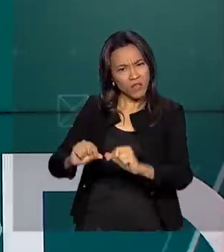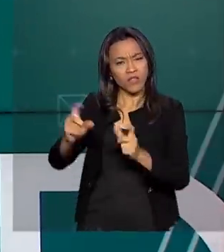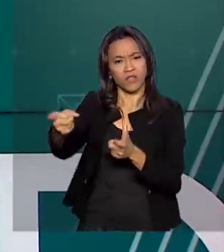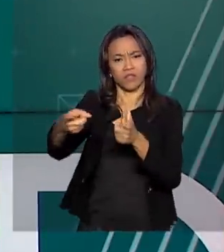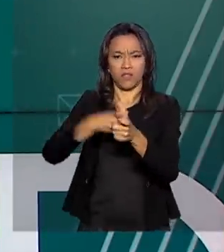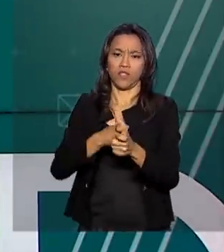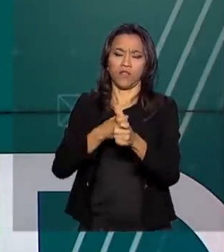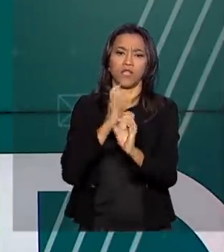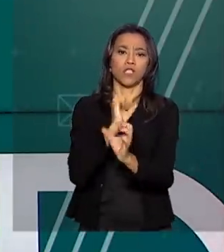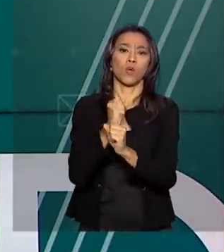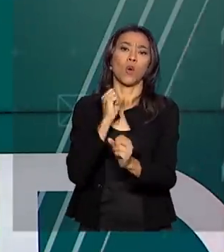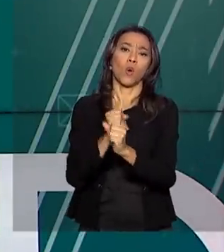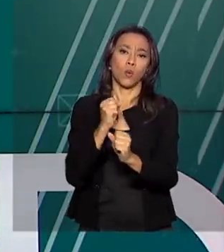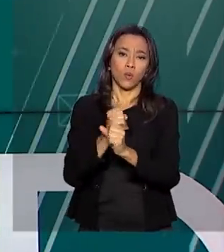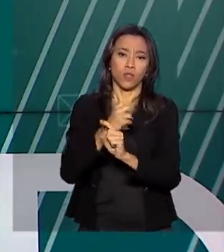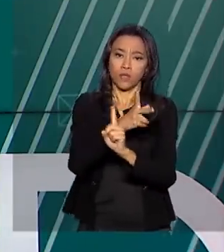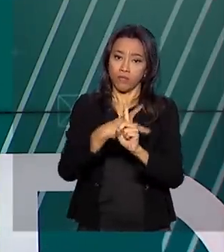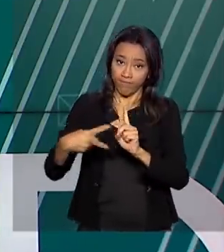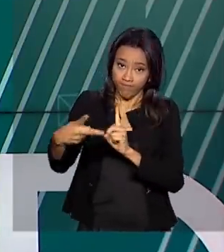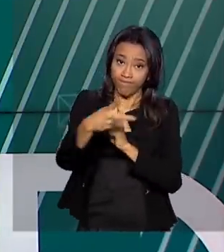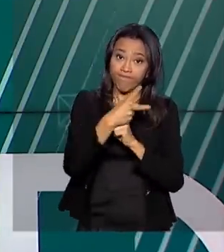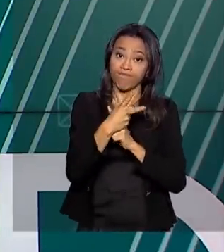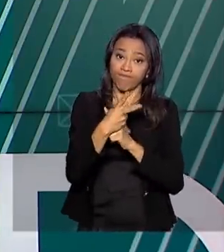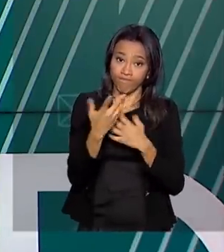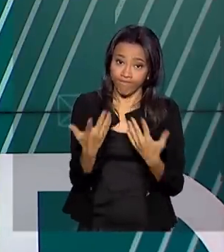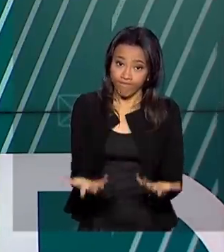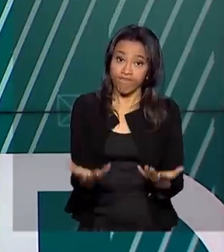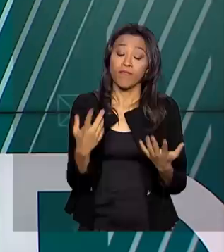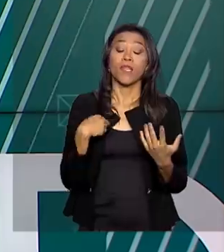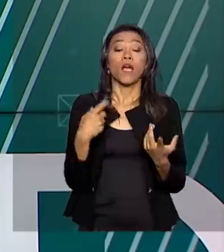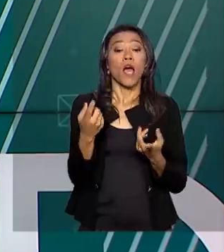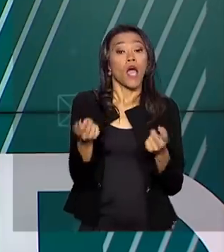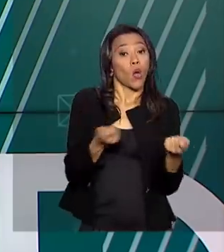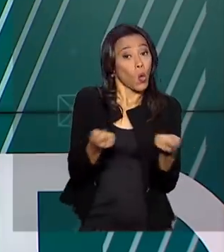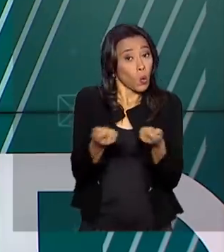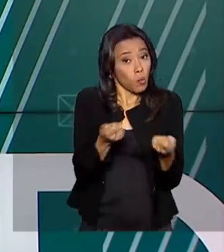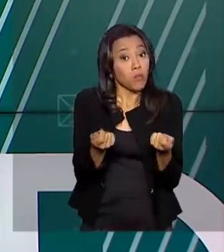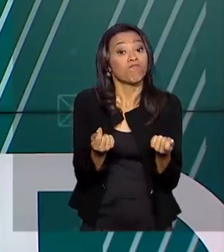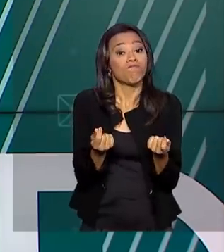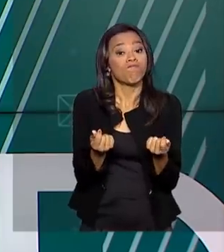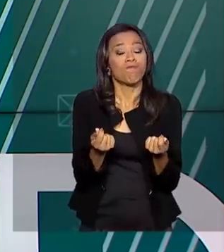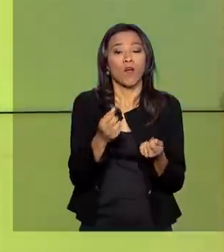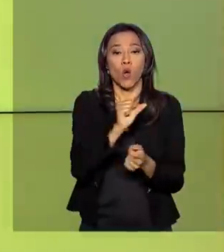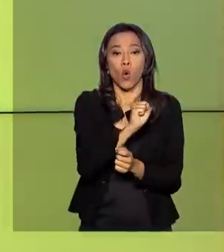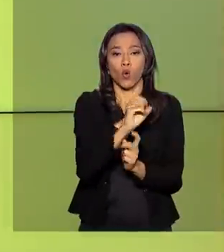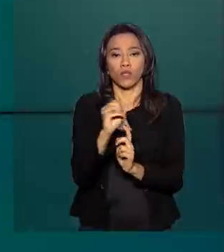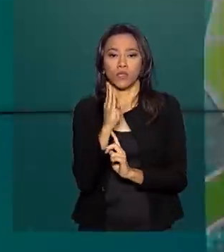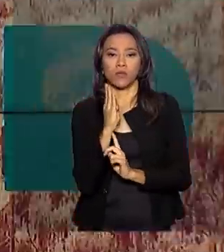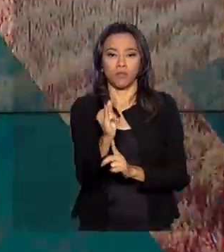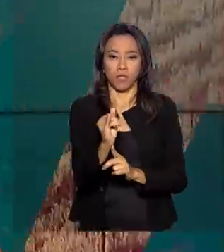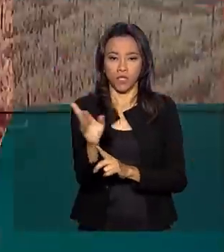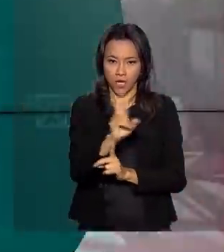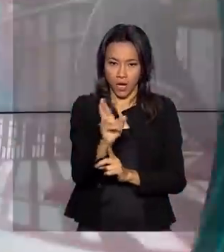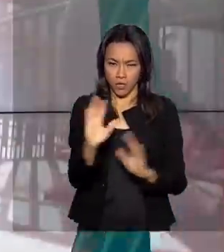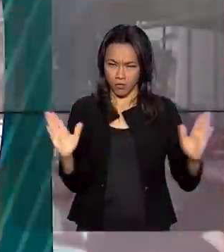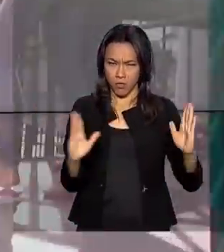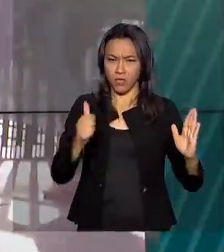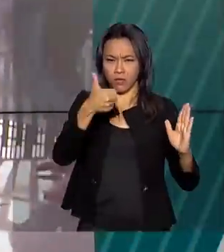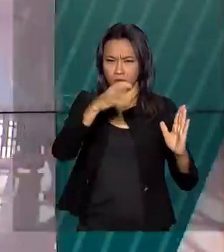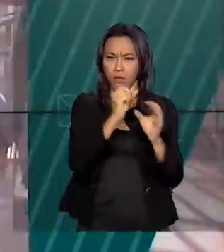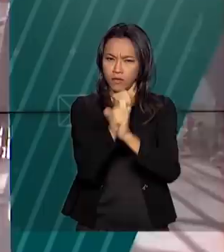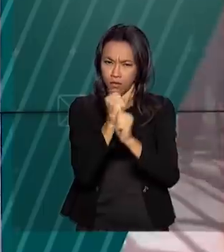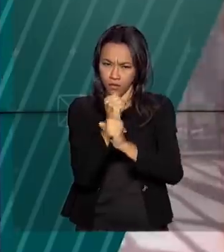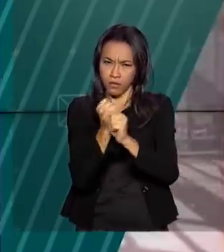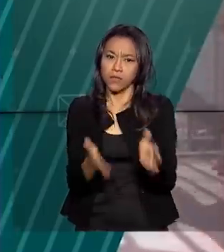nas contas da Previdência Social. A estimativa de economia é de cerca de R 800 bilhões em 10 anos.